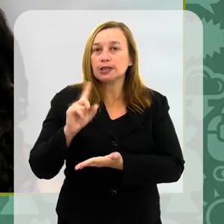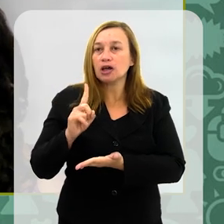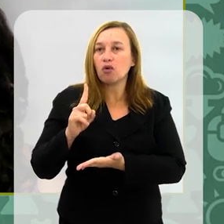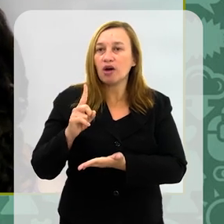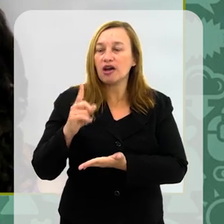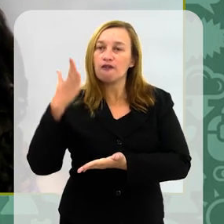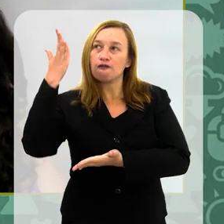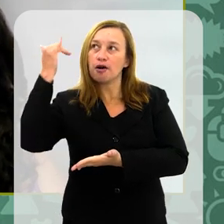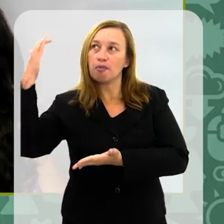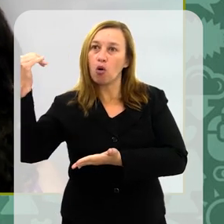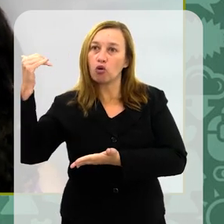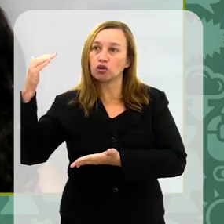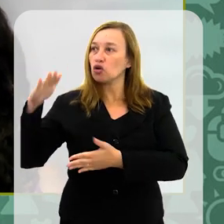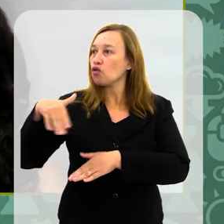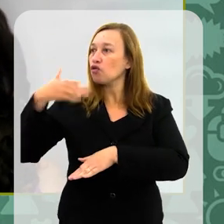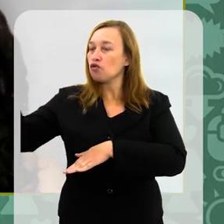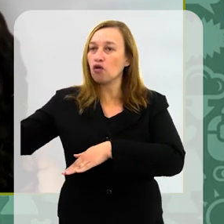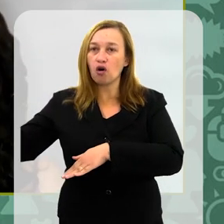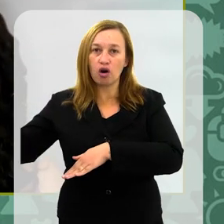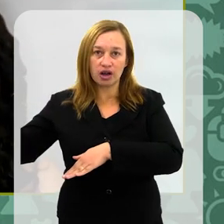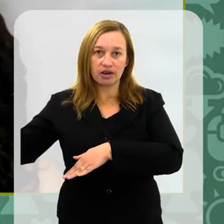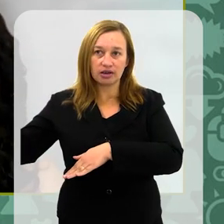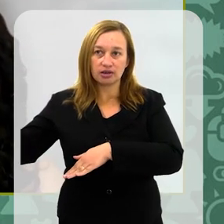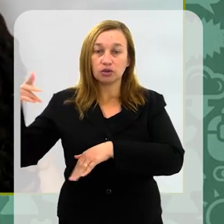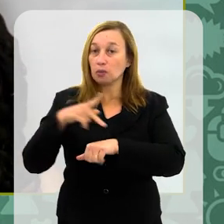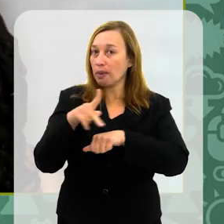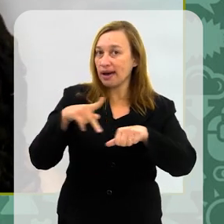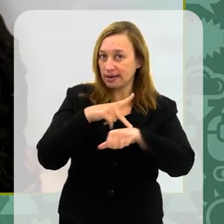-americano famoso, ou uma pessoa lá na Europa.